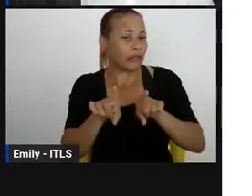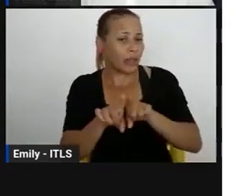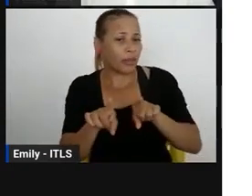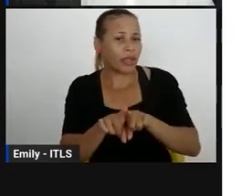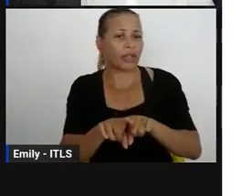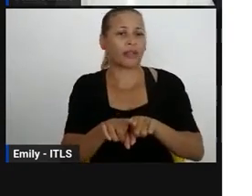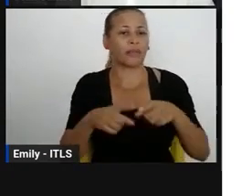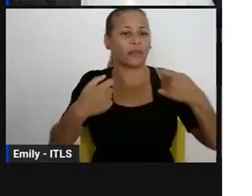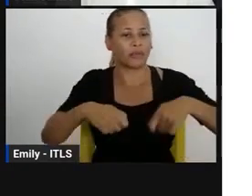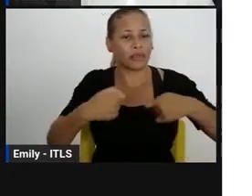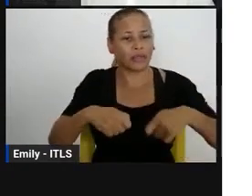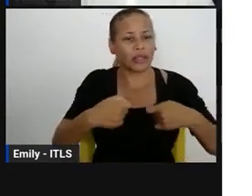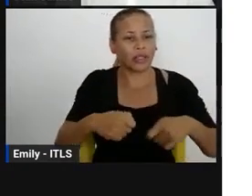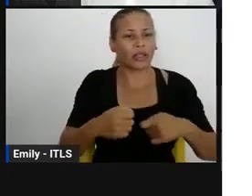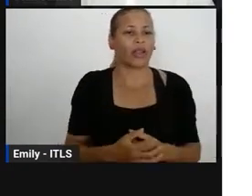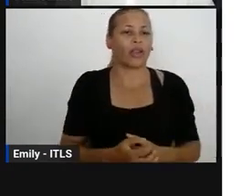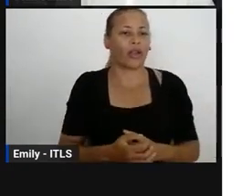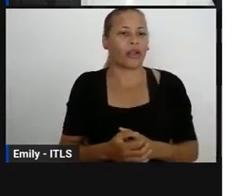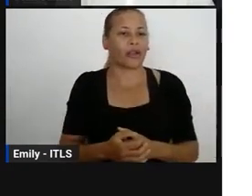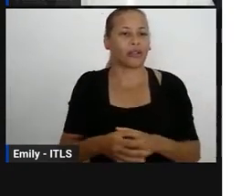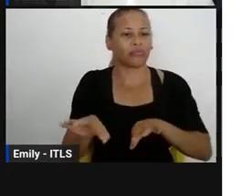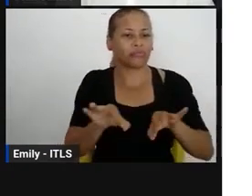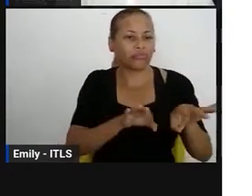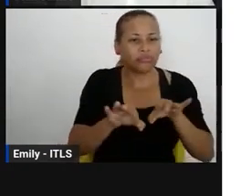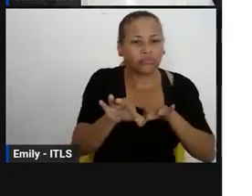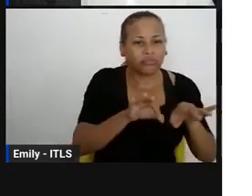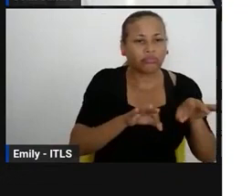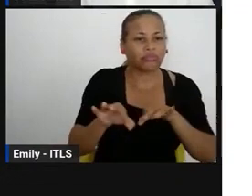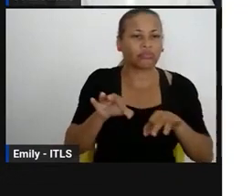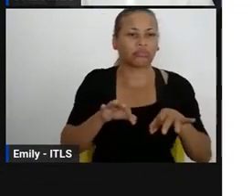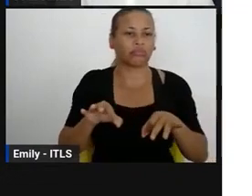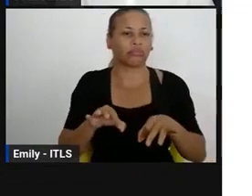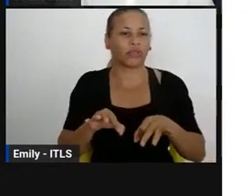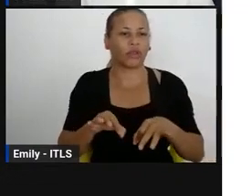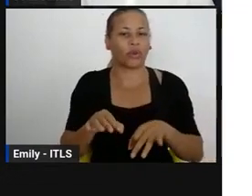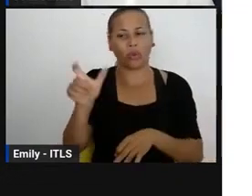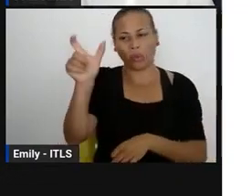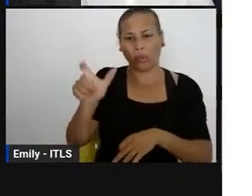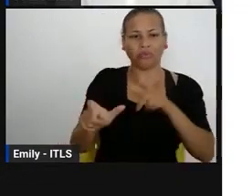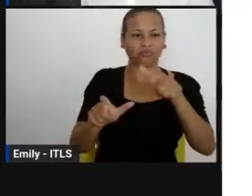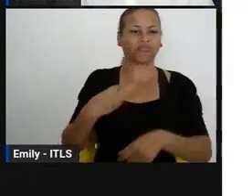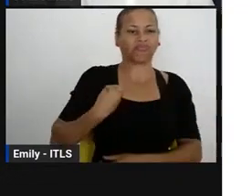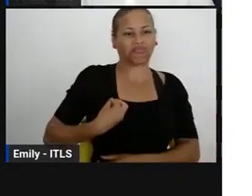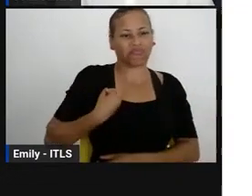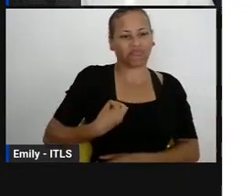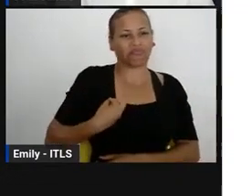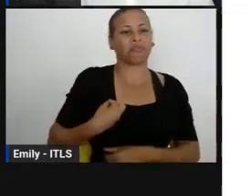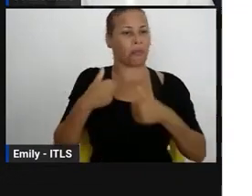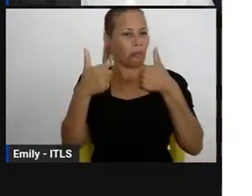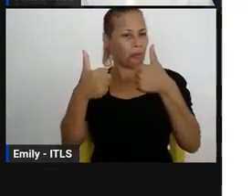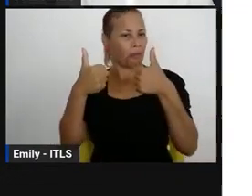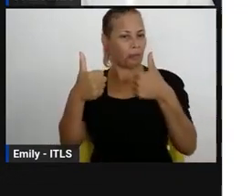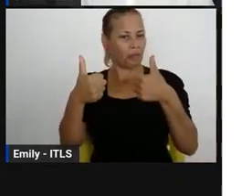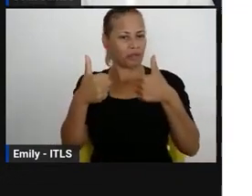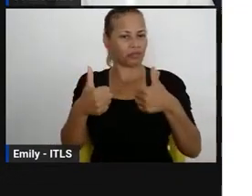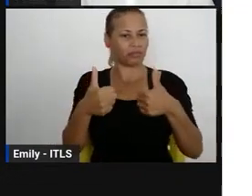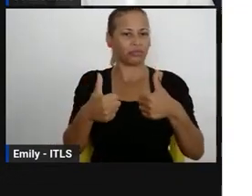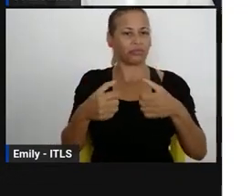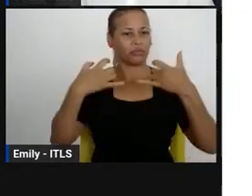temáticas, de outras temáticas, vai discutir também qualidade de vida, ética,